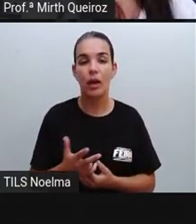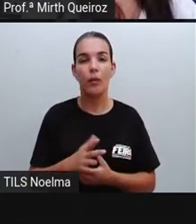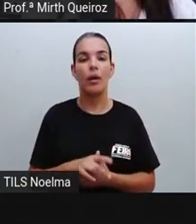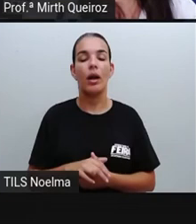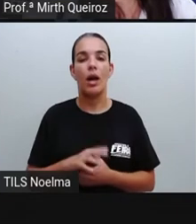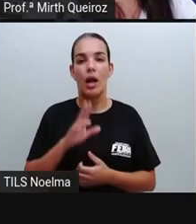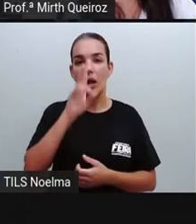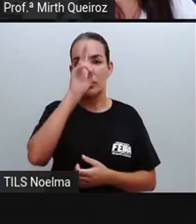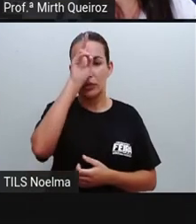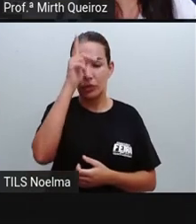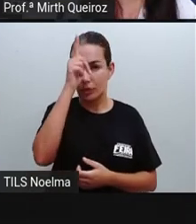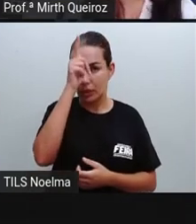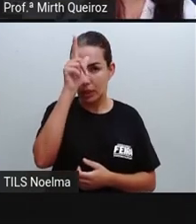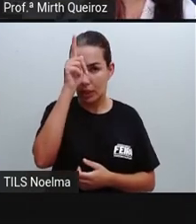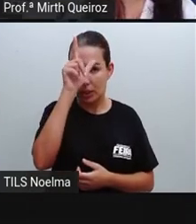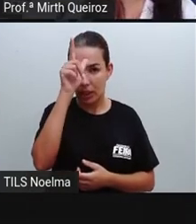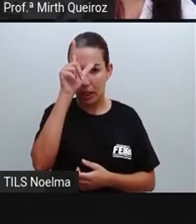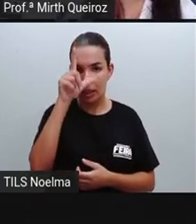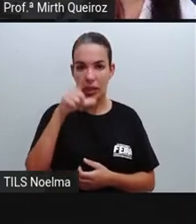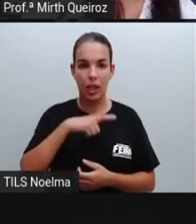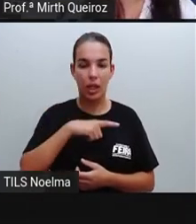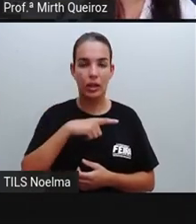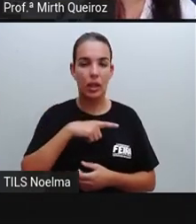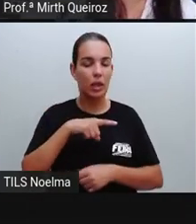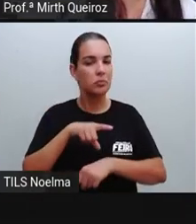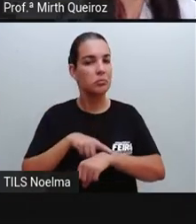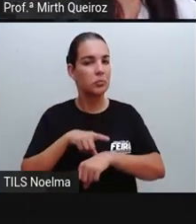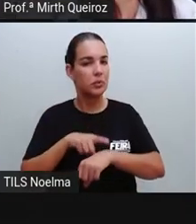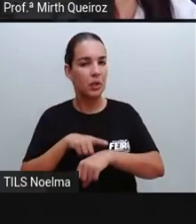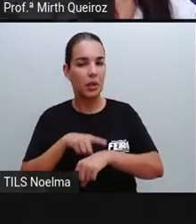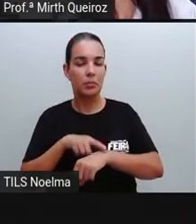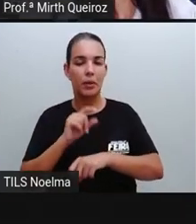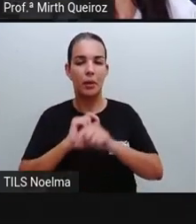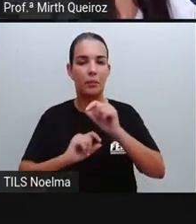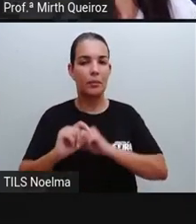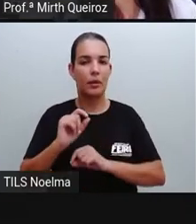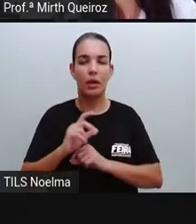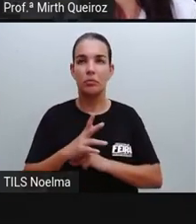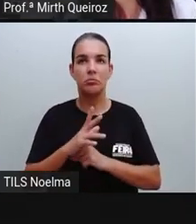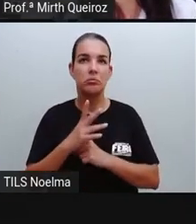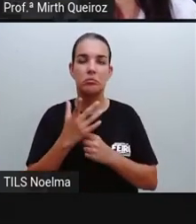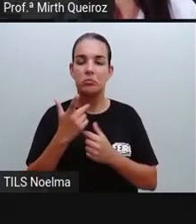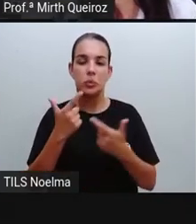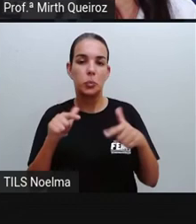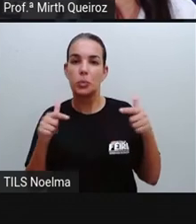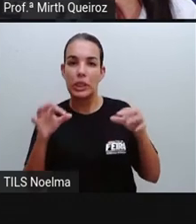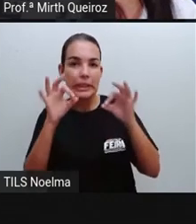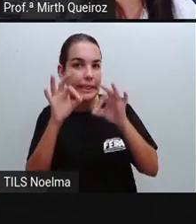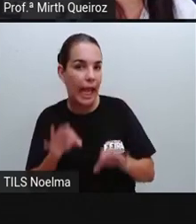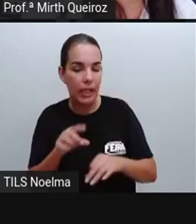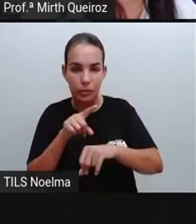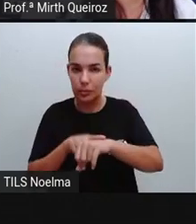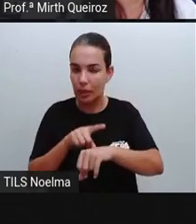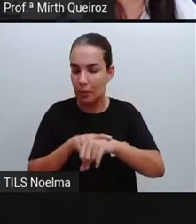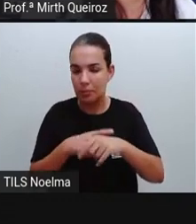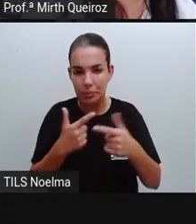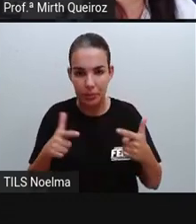primeiro um tempo, fala-se certa vez, não um tempo cronológico,